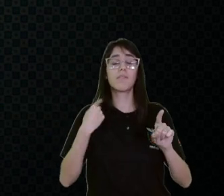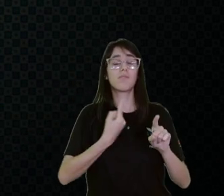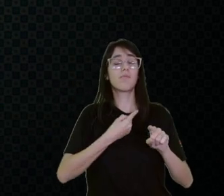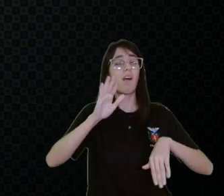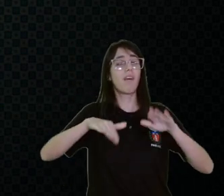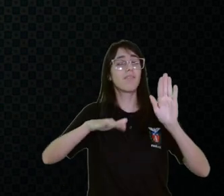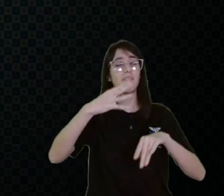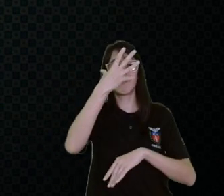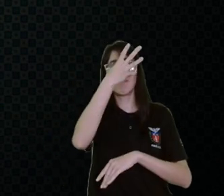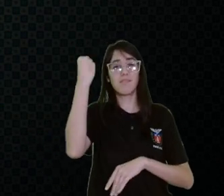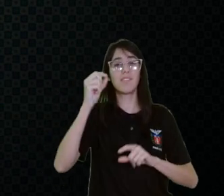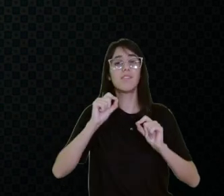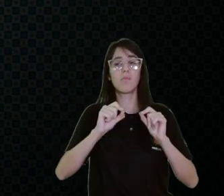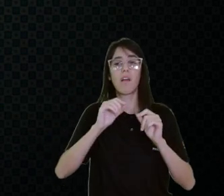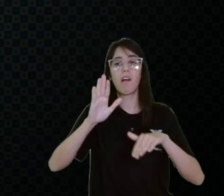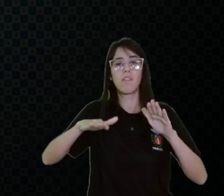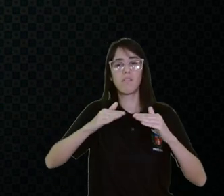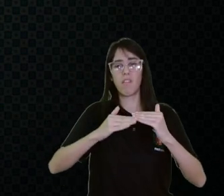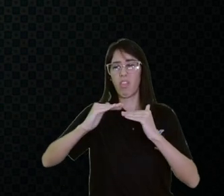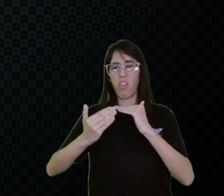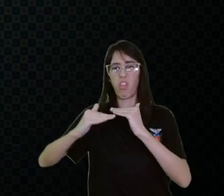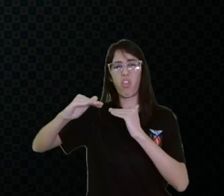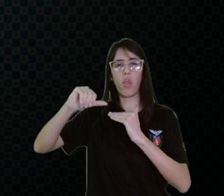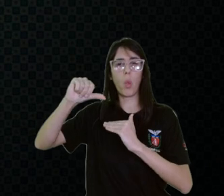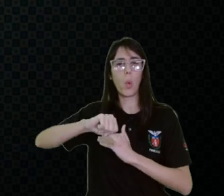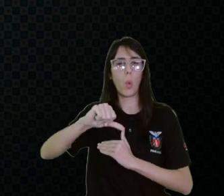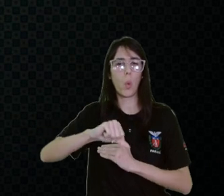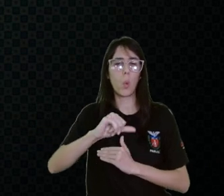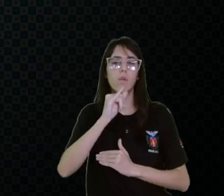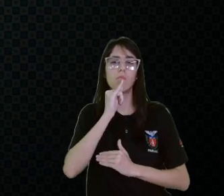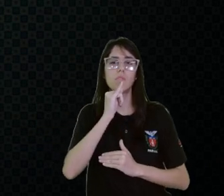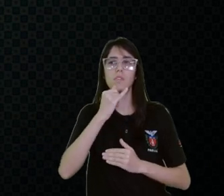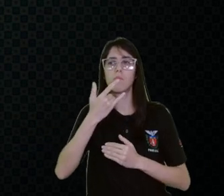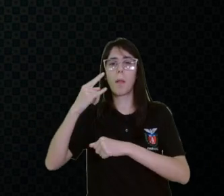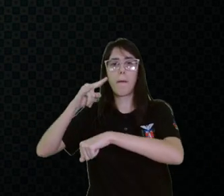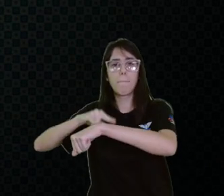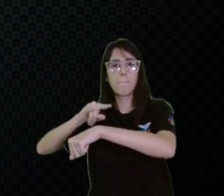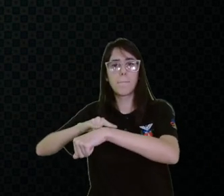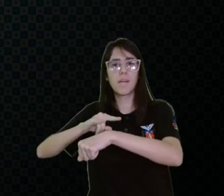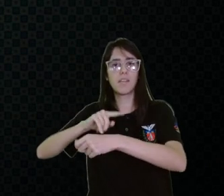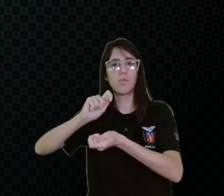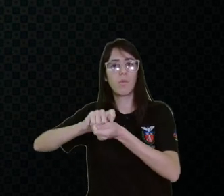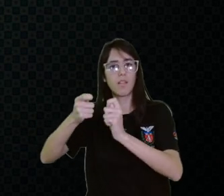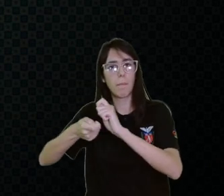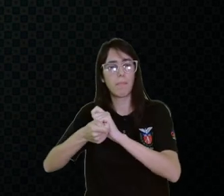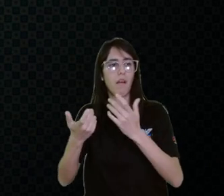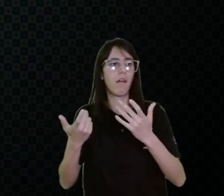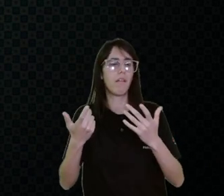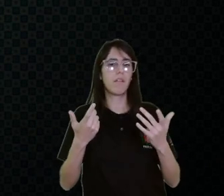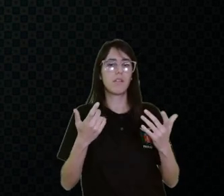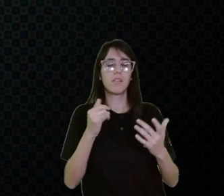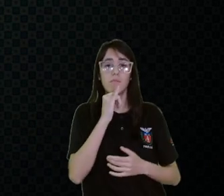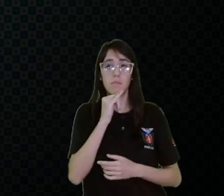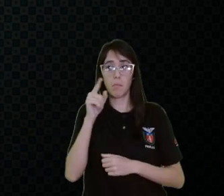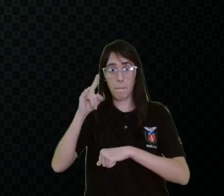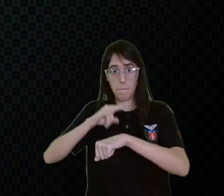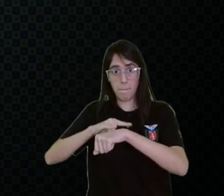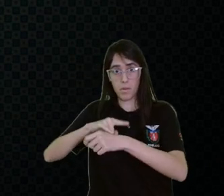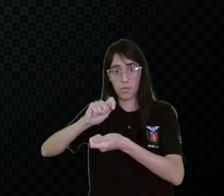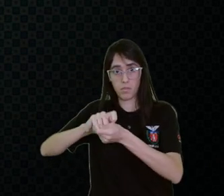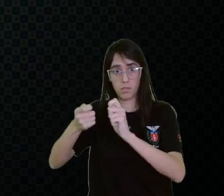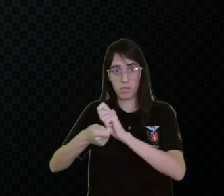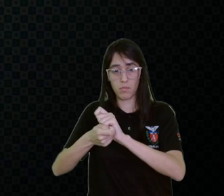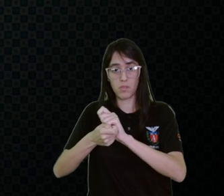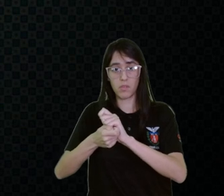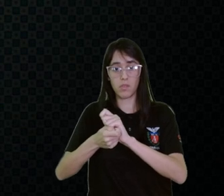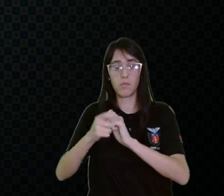acabam atrapalhando essa mobilidade. Organização do imobiliário, banheiro adaptado, banheiro adaptado não quer dizer colocar uma